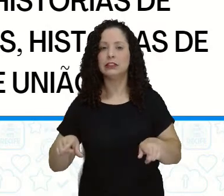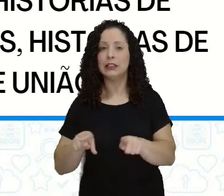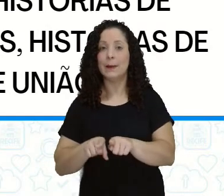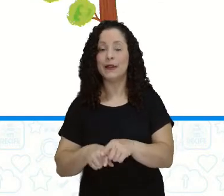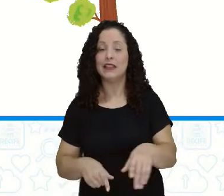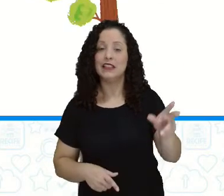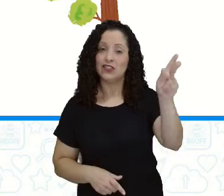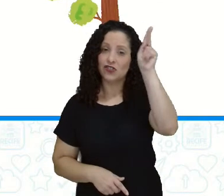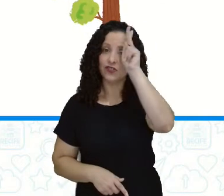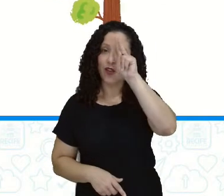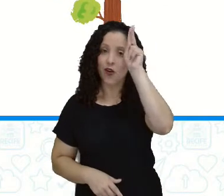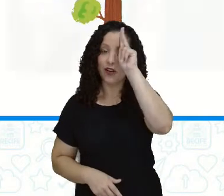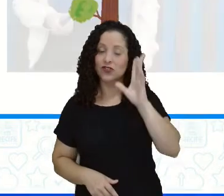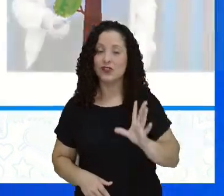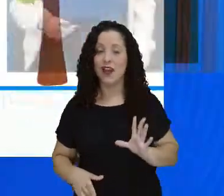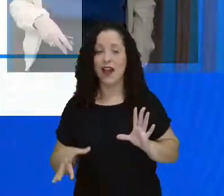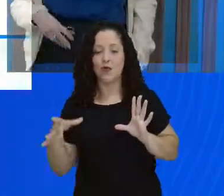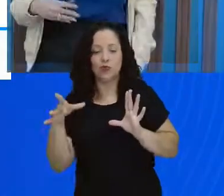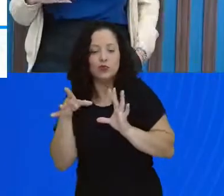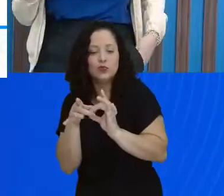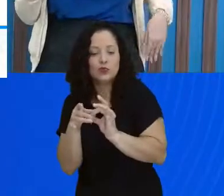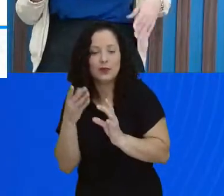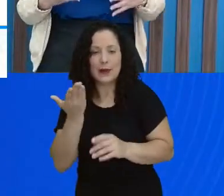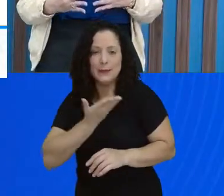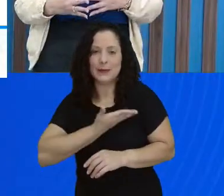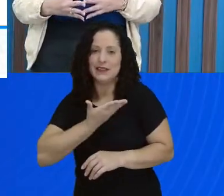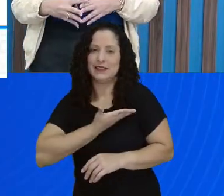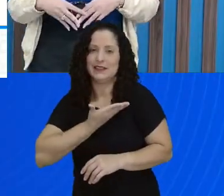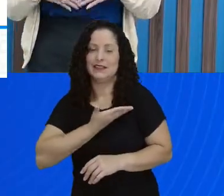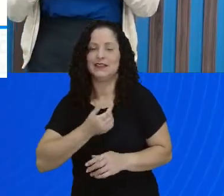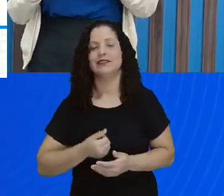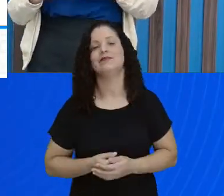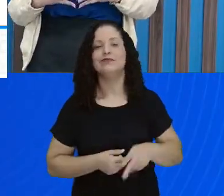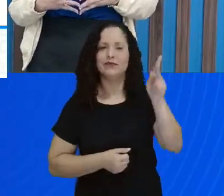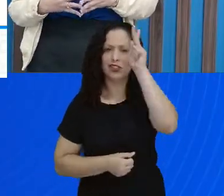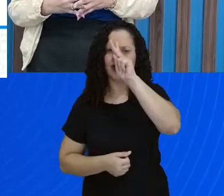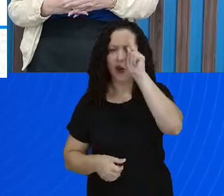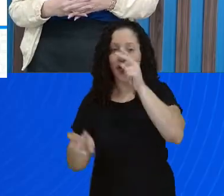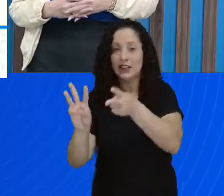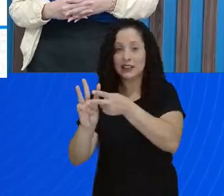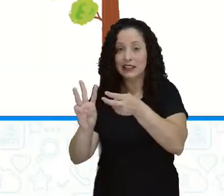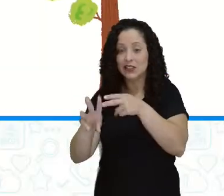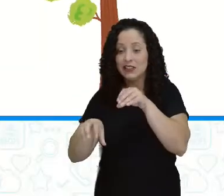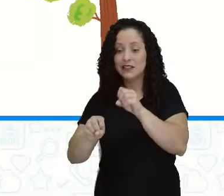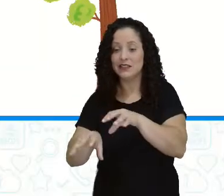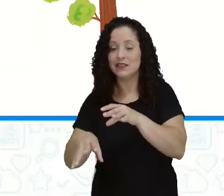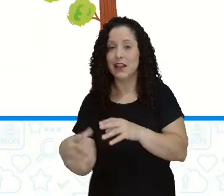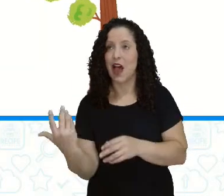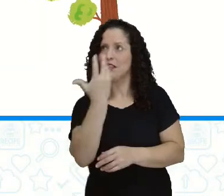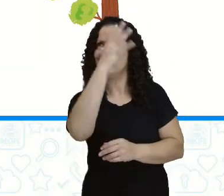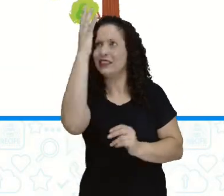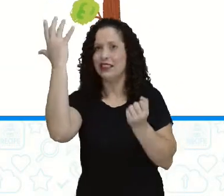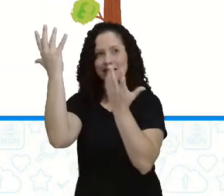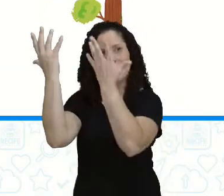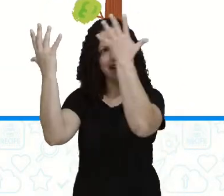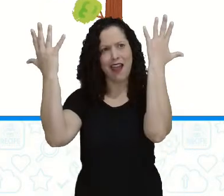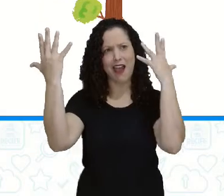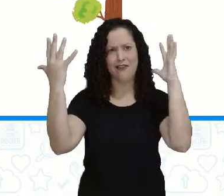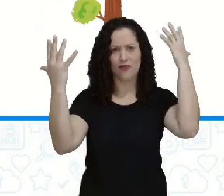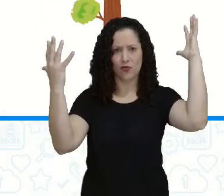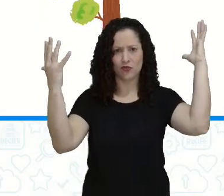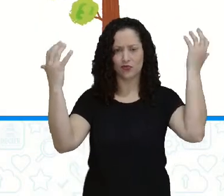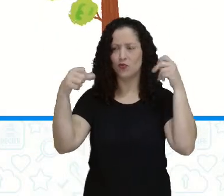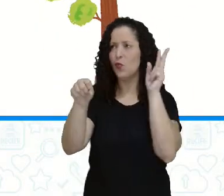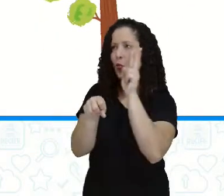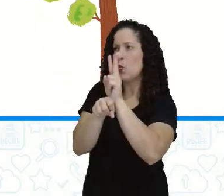amizade e de união. As lendas indígenas ensinam a cuidar bem da natureza, falam sobre forças que